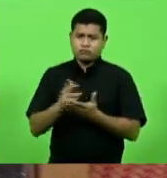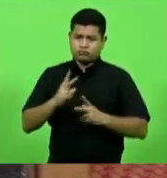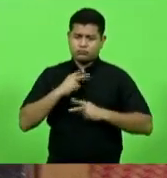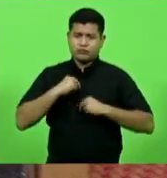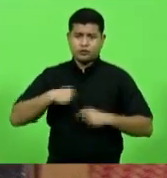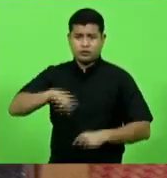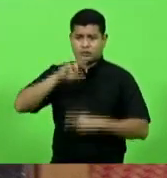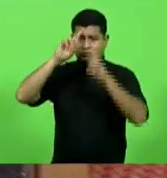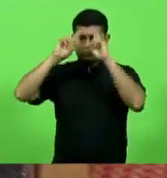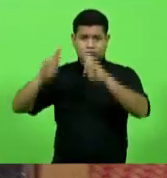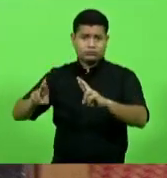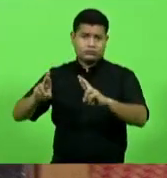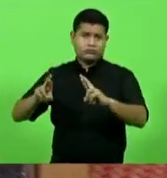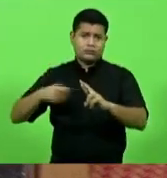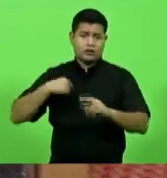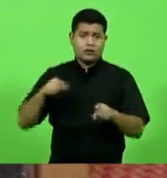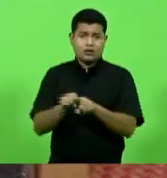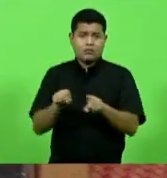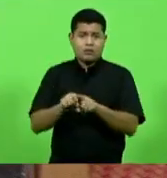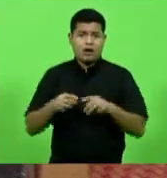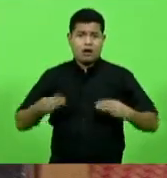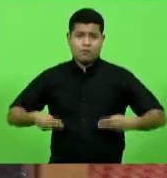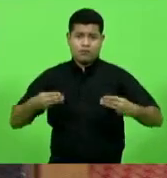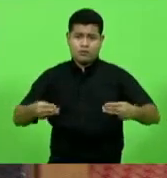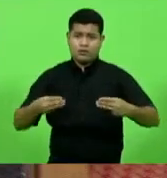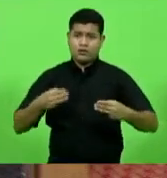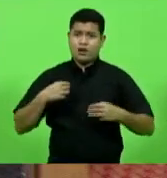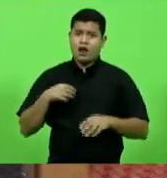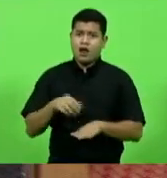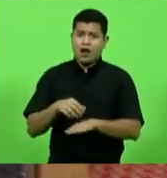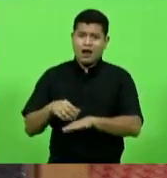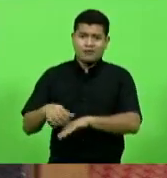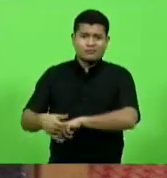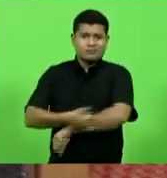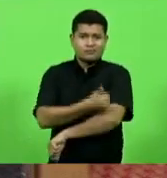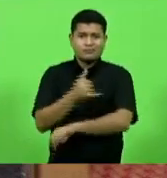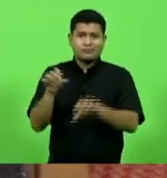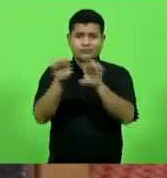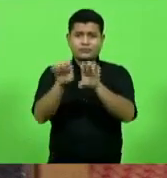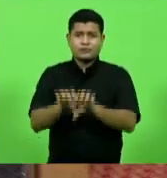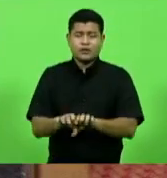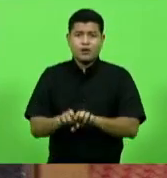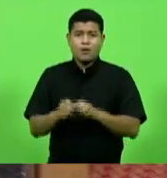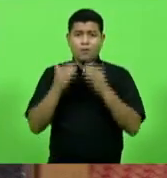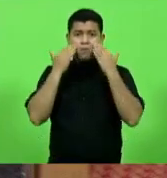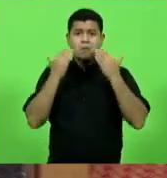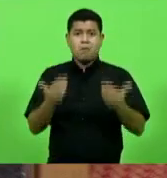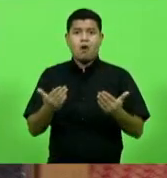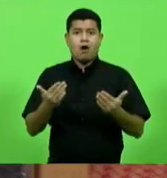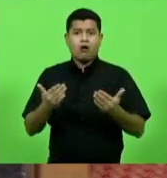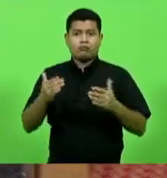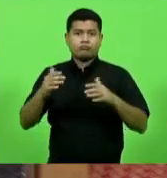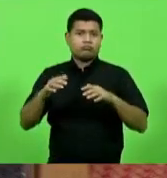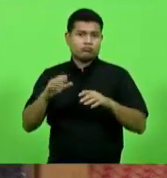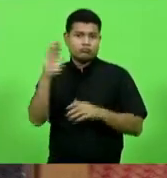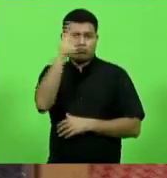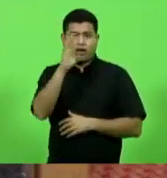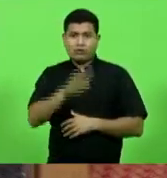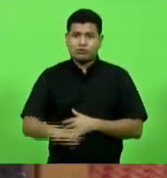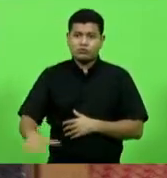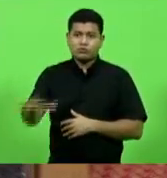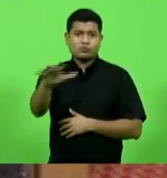o ministério da infraestrutura todo dia mostra obra a nível de Brasil não pode ter um